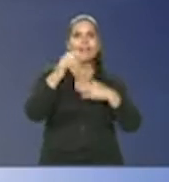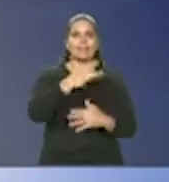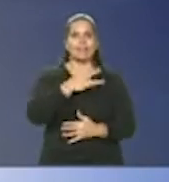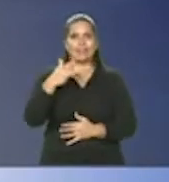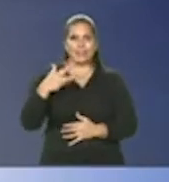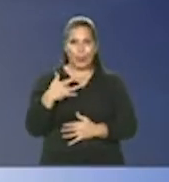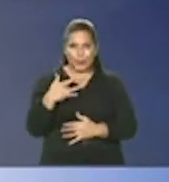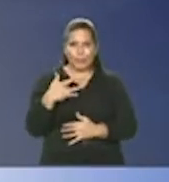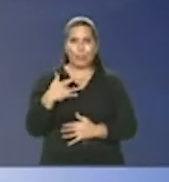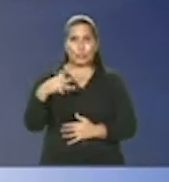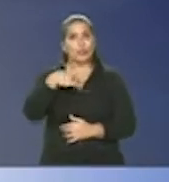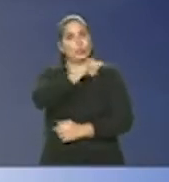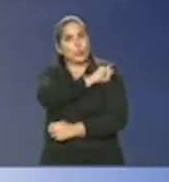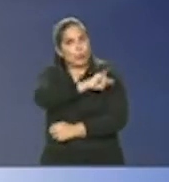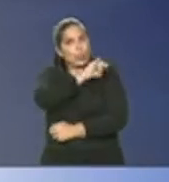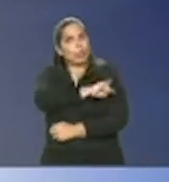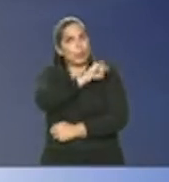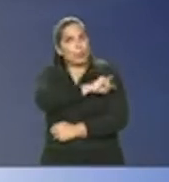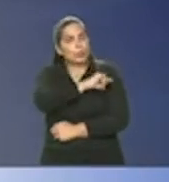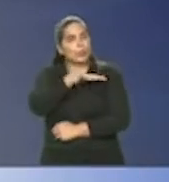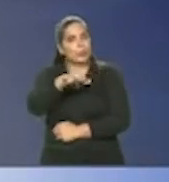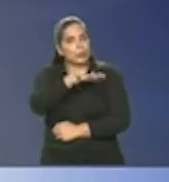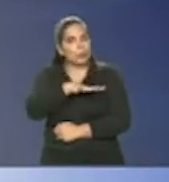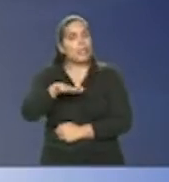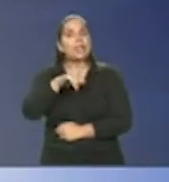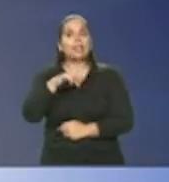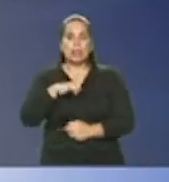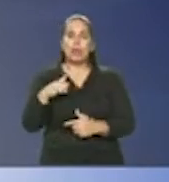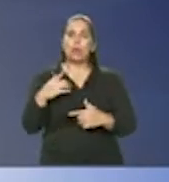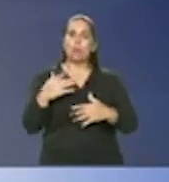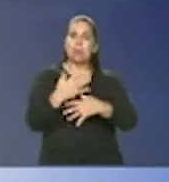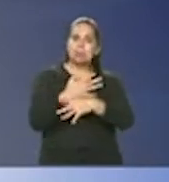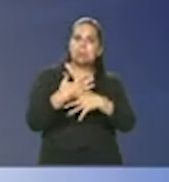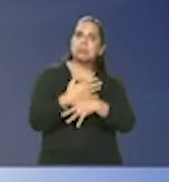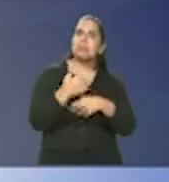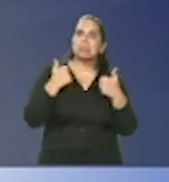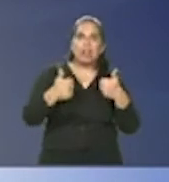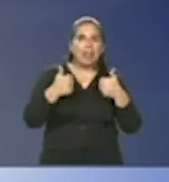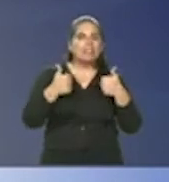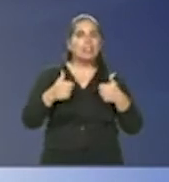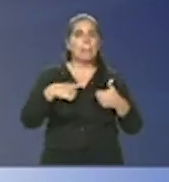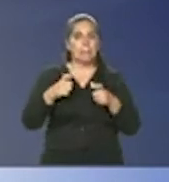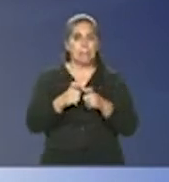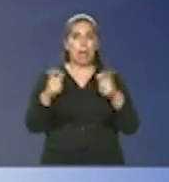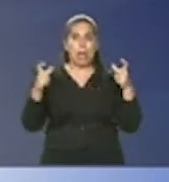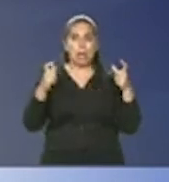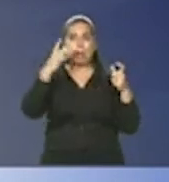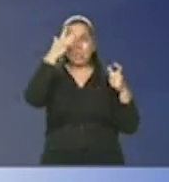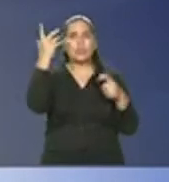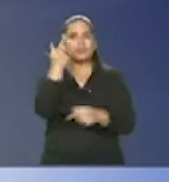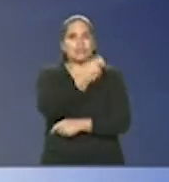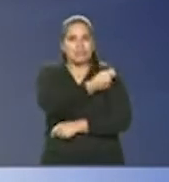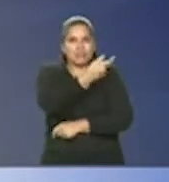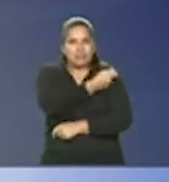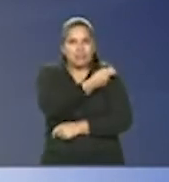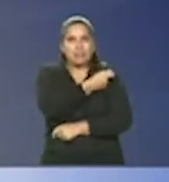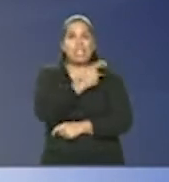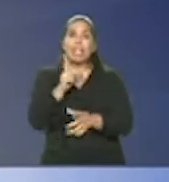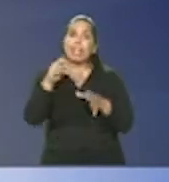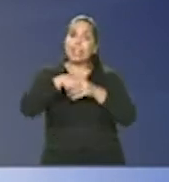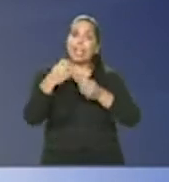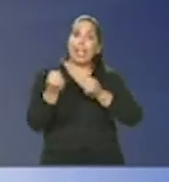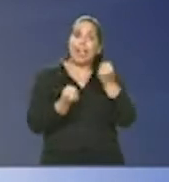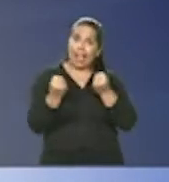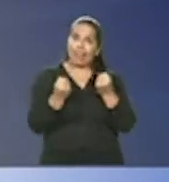da cidade do Rio de Janeiro foram vacinados uma grande parcela deles no sistema drive-thru